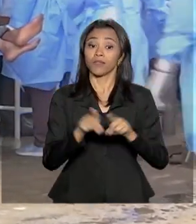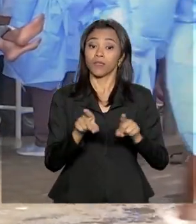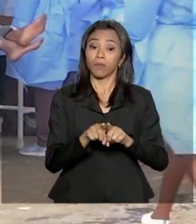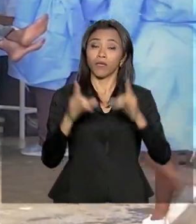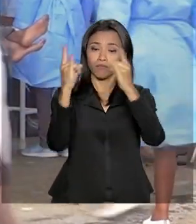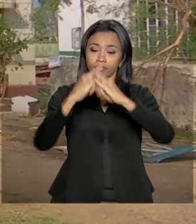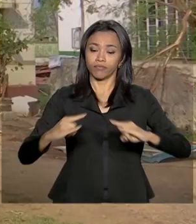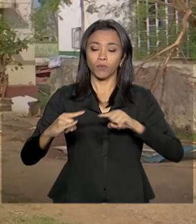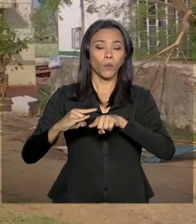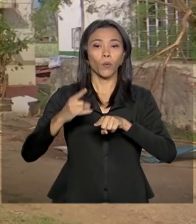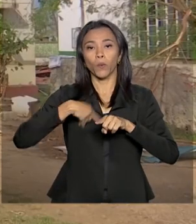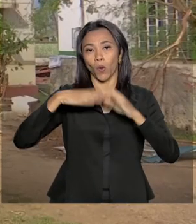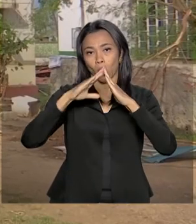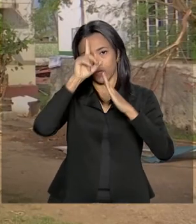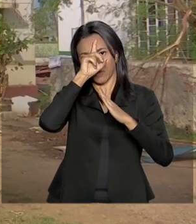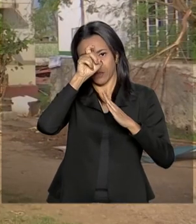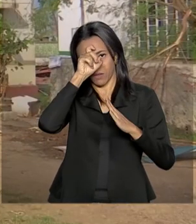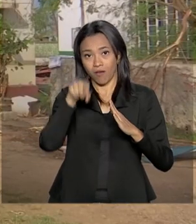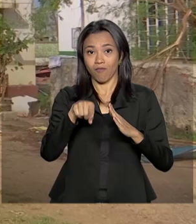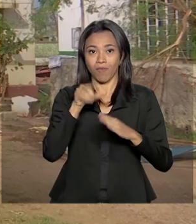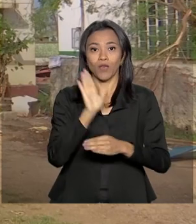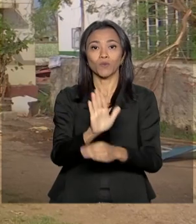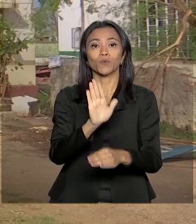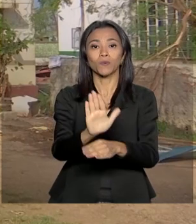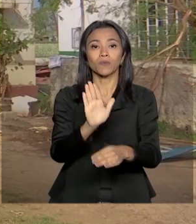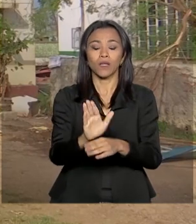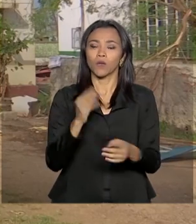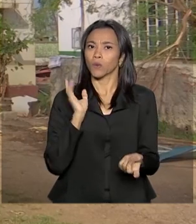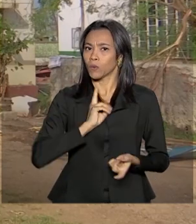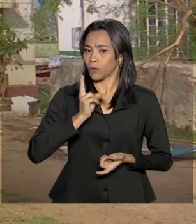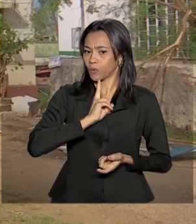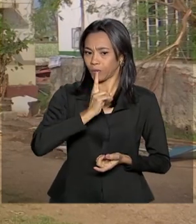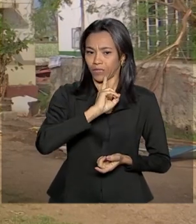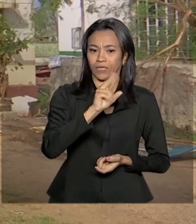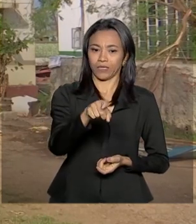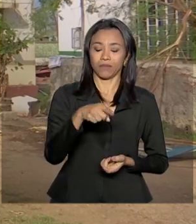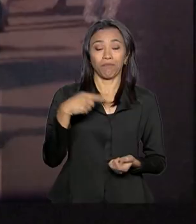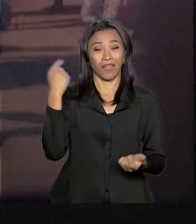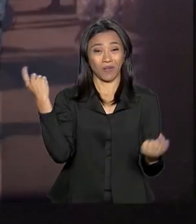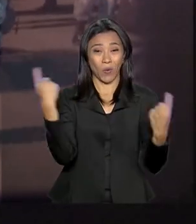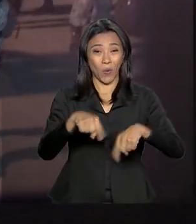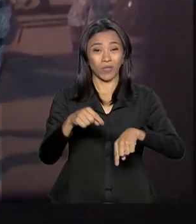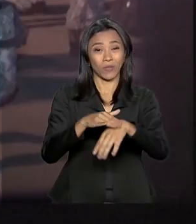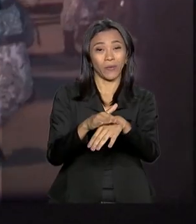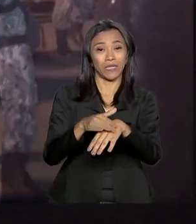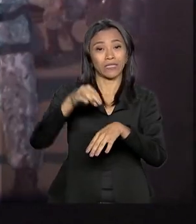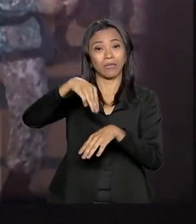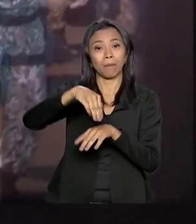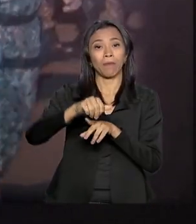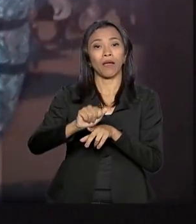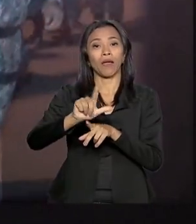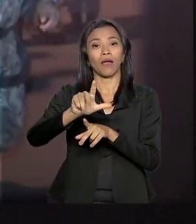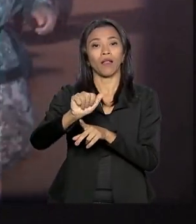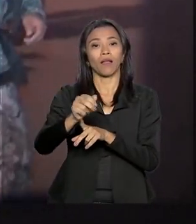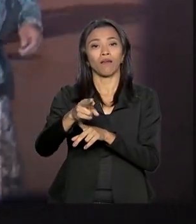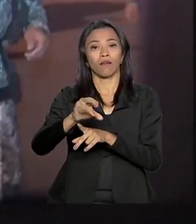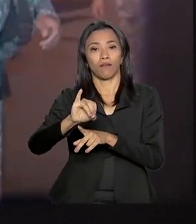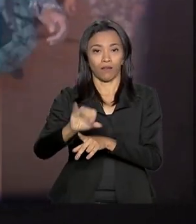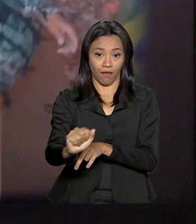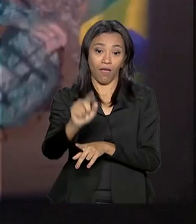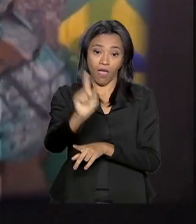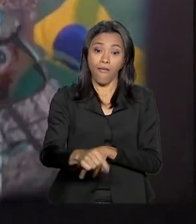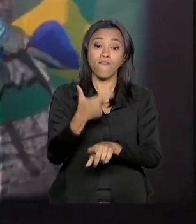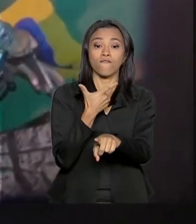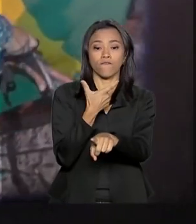postos de saúde improvisados, com a urgência de combater a malária. Esse foi o trabalho dos 20 bombeiros